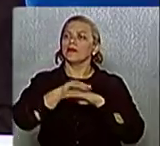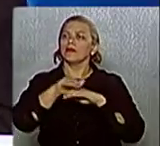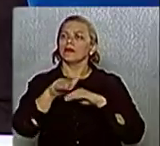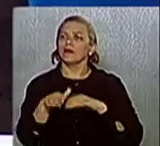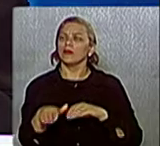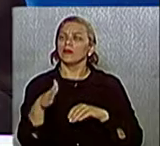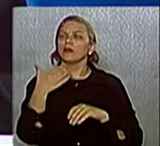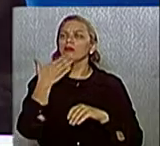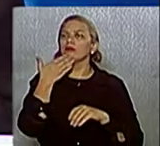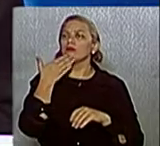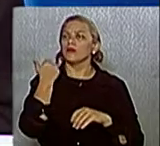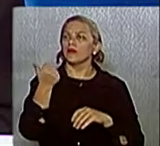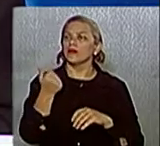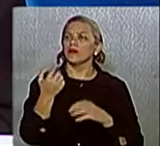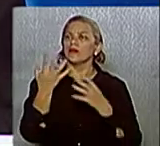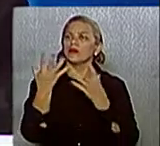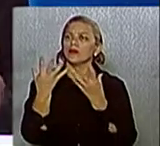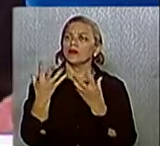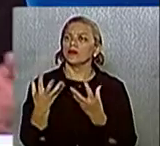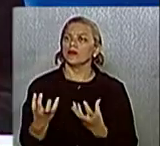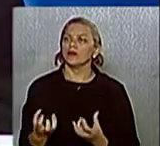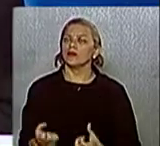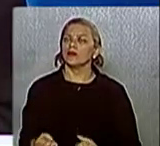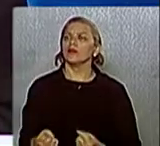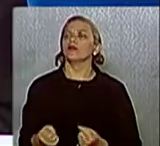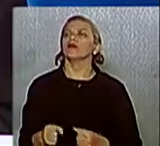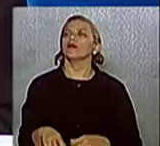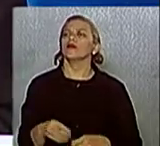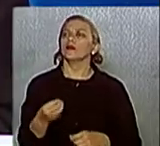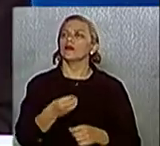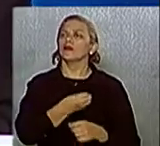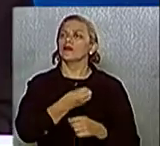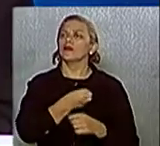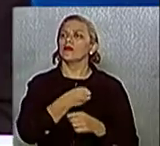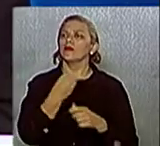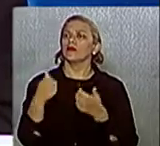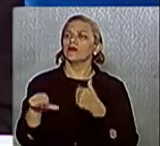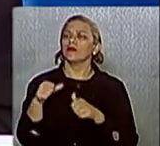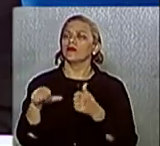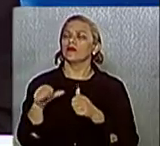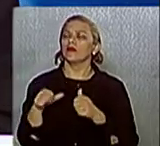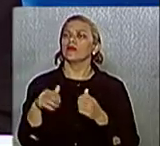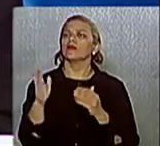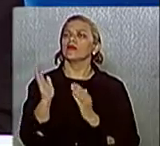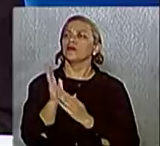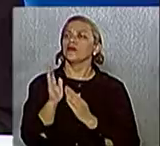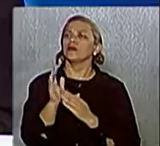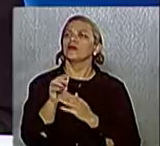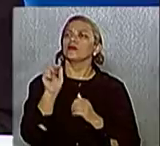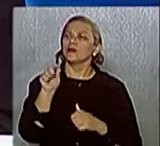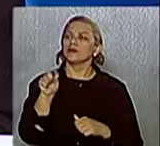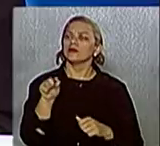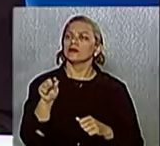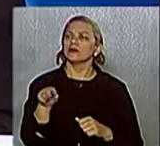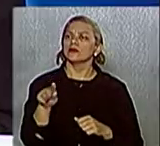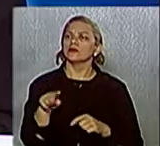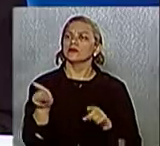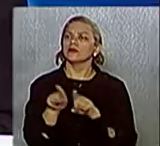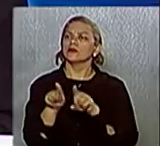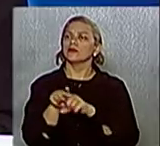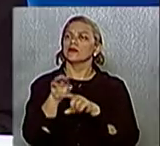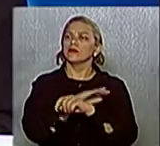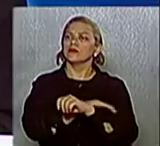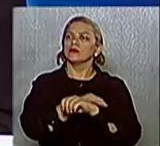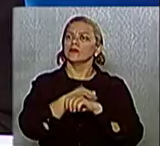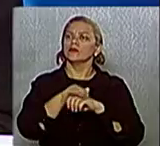mais ainda o escoamento da produção e a qualidade de vida do nosso produtor. Mas parabéns a você também pela pavimentação